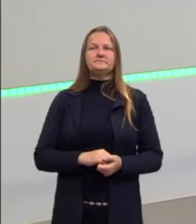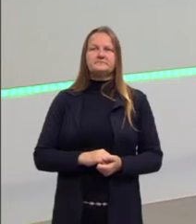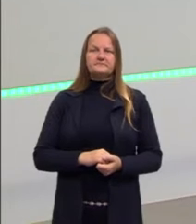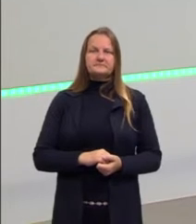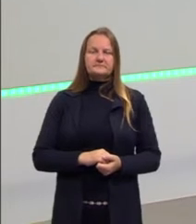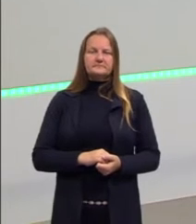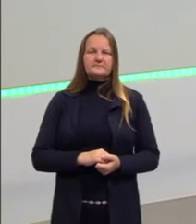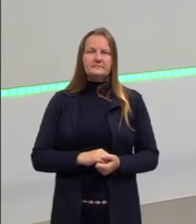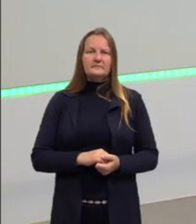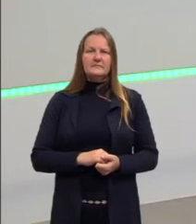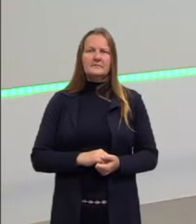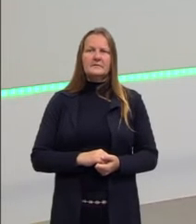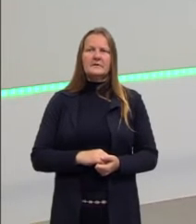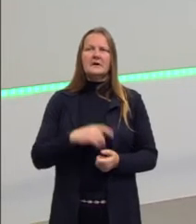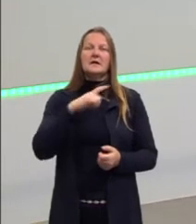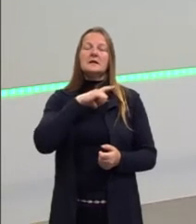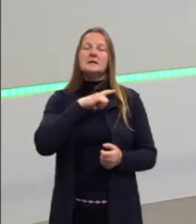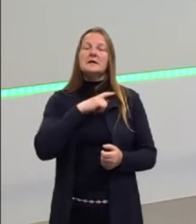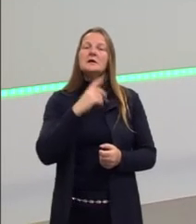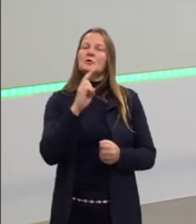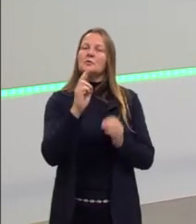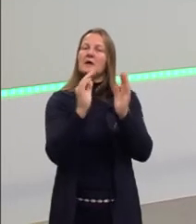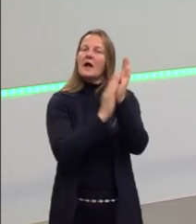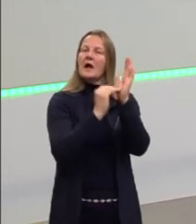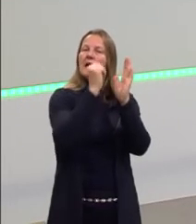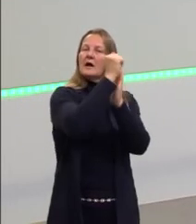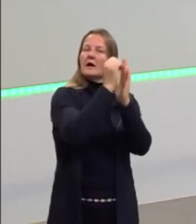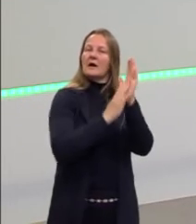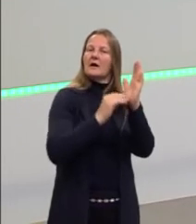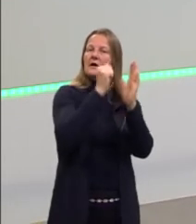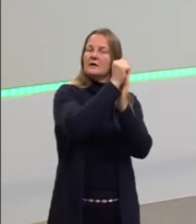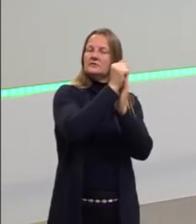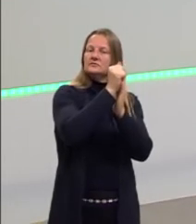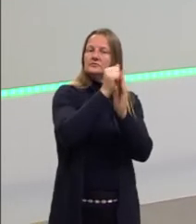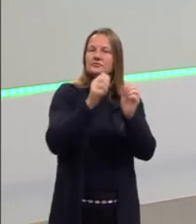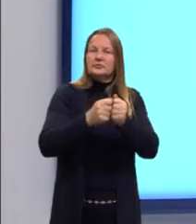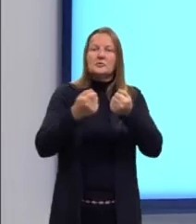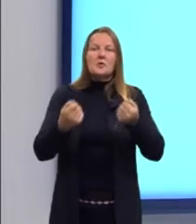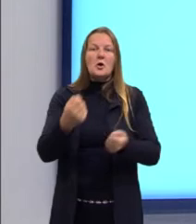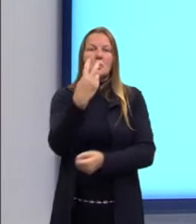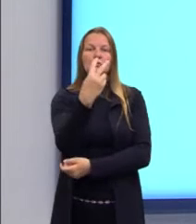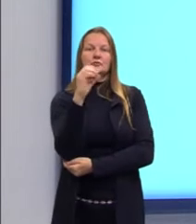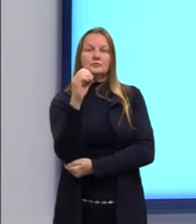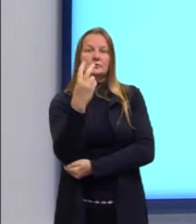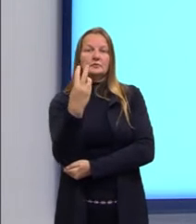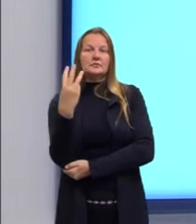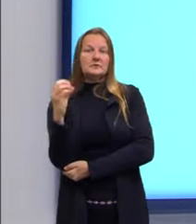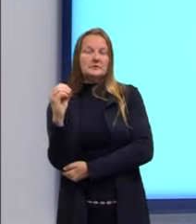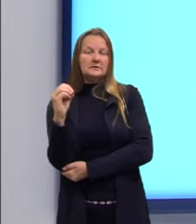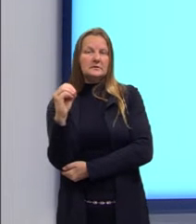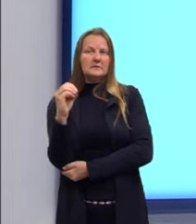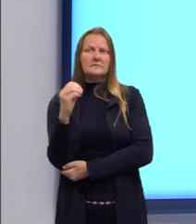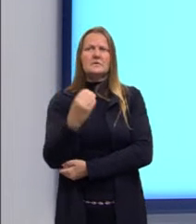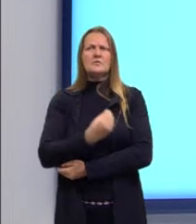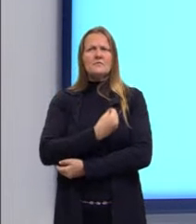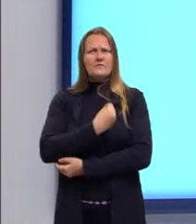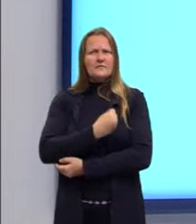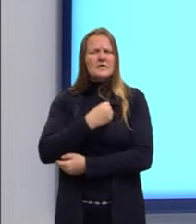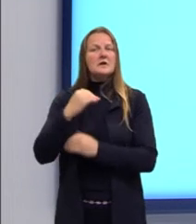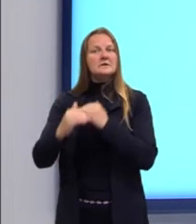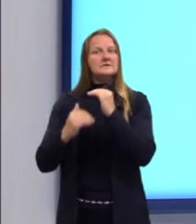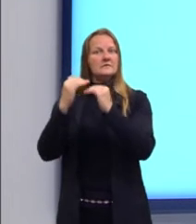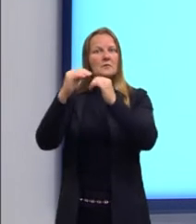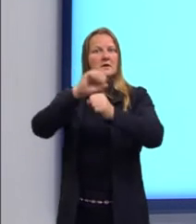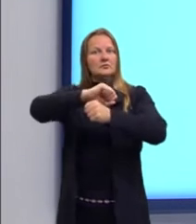Bom, temos a Agenda 2030 para o Desenvolvimento Sustentável. O que é isso? Bom, é um